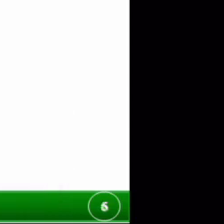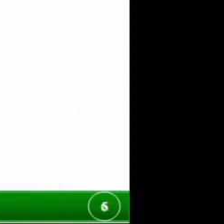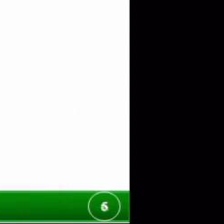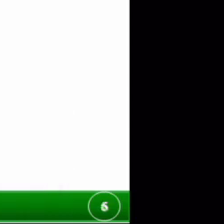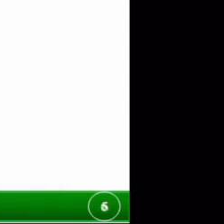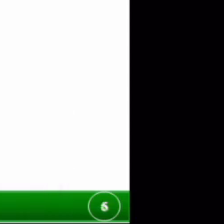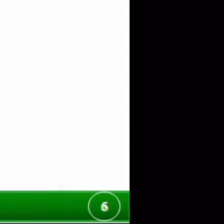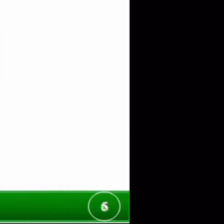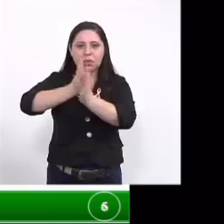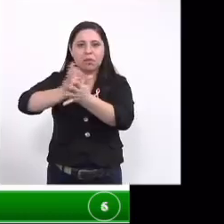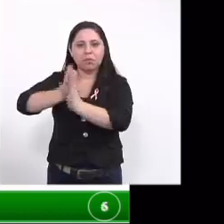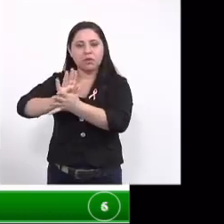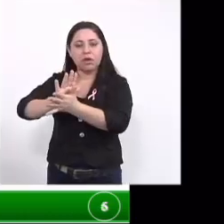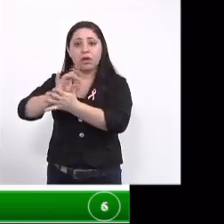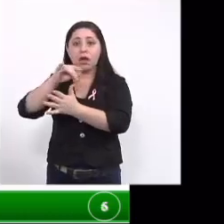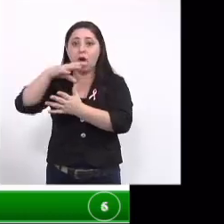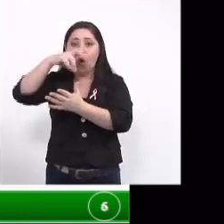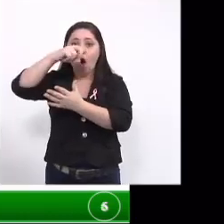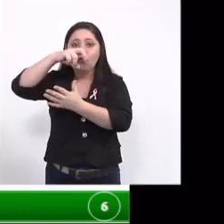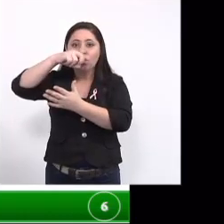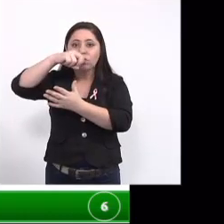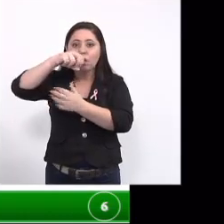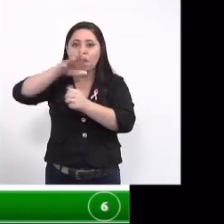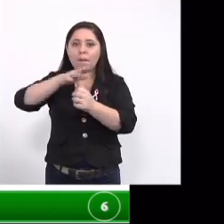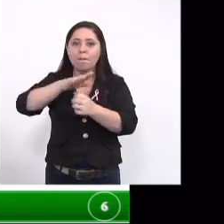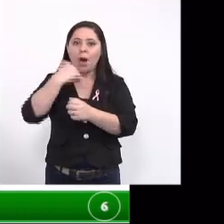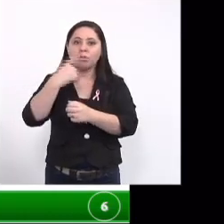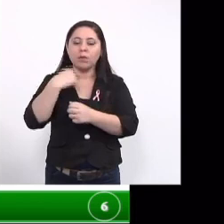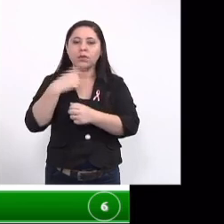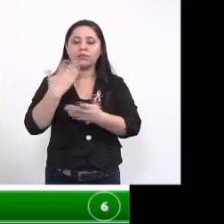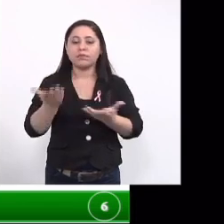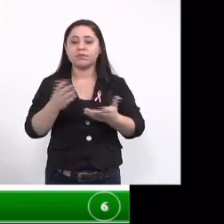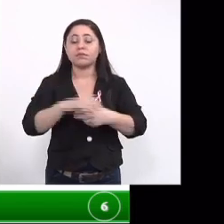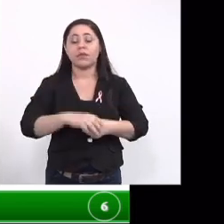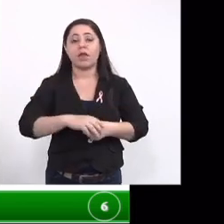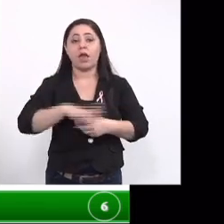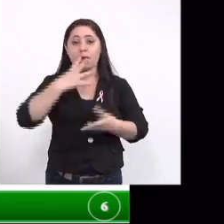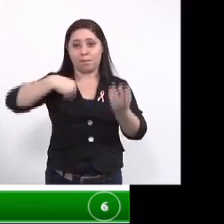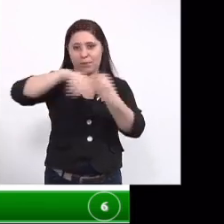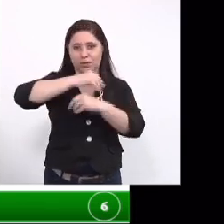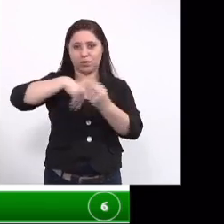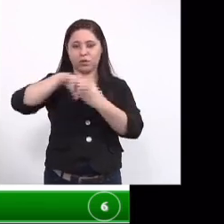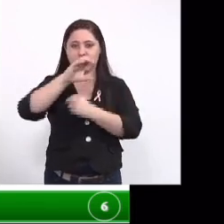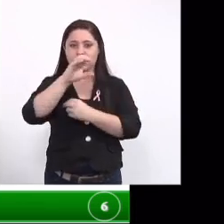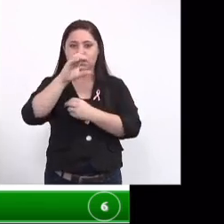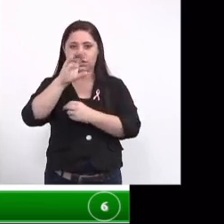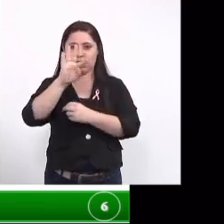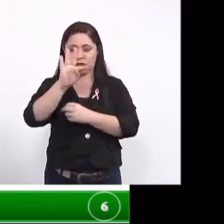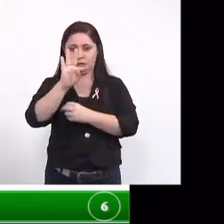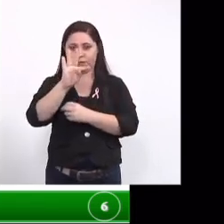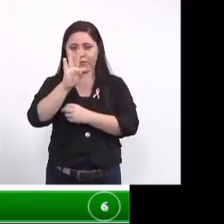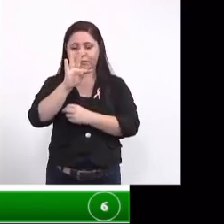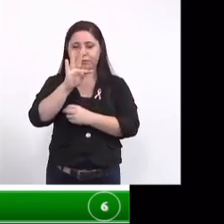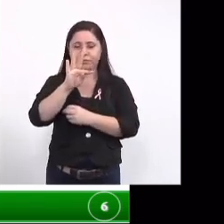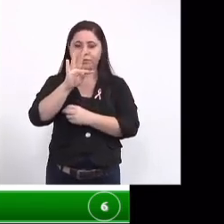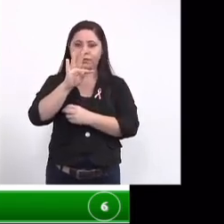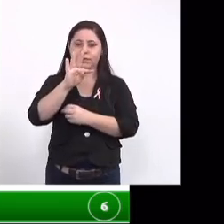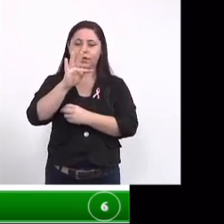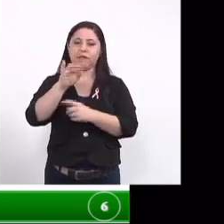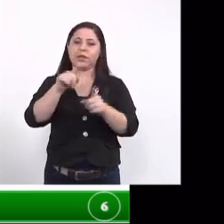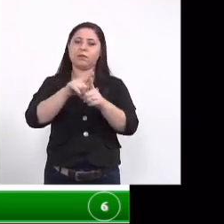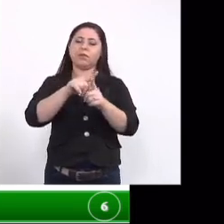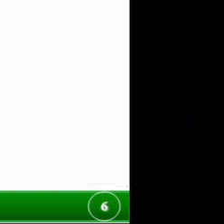larvicida a partir dessa emoção ou seja a mistura do LCCT com o LCCT SNA nós